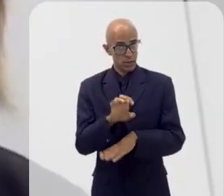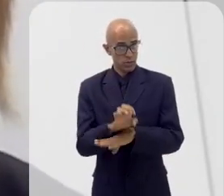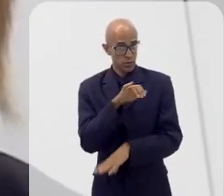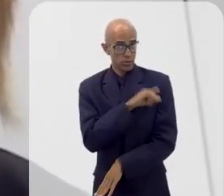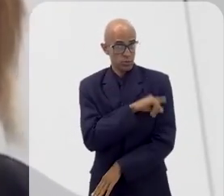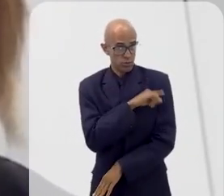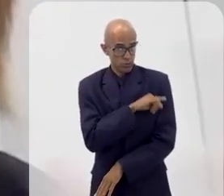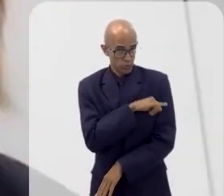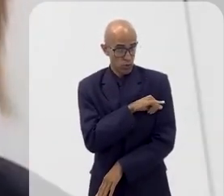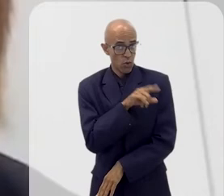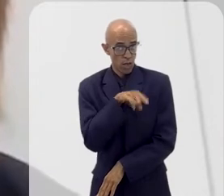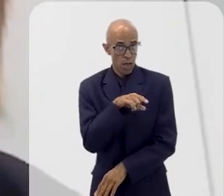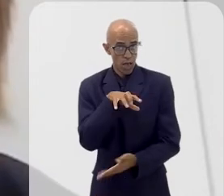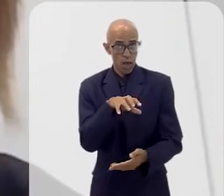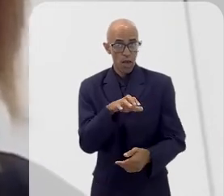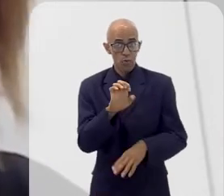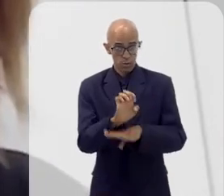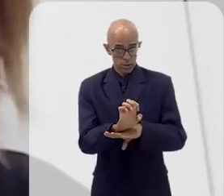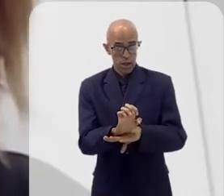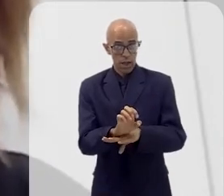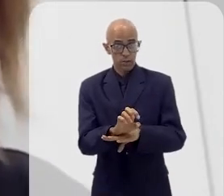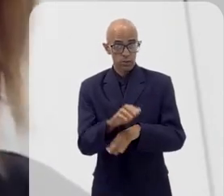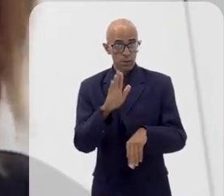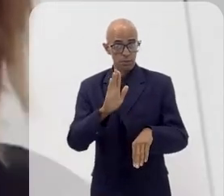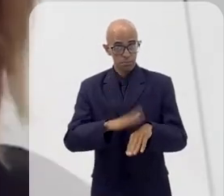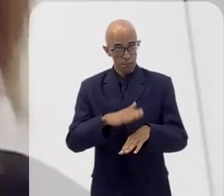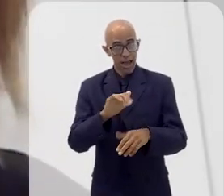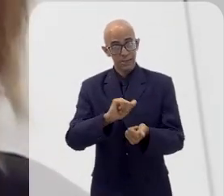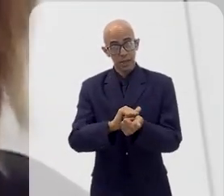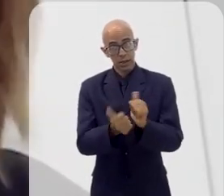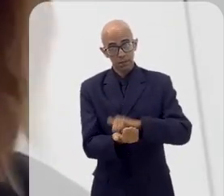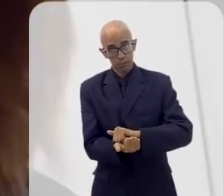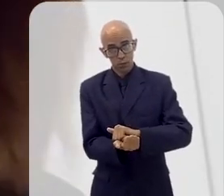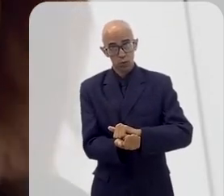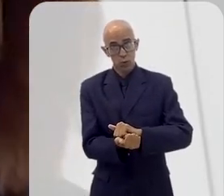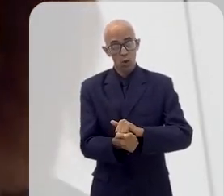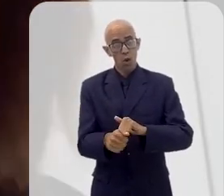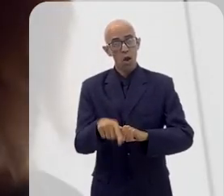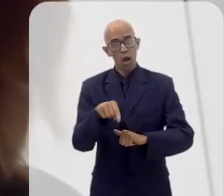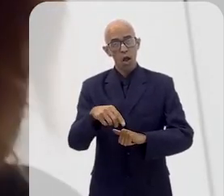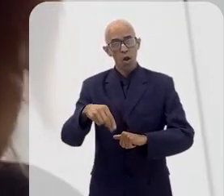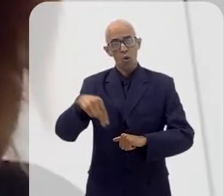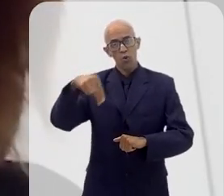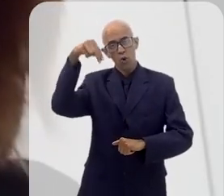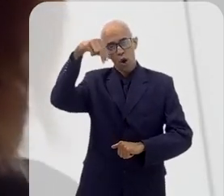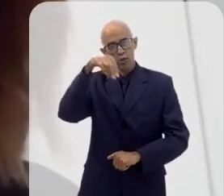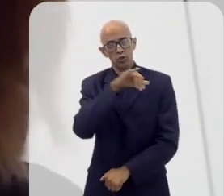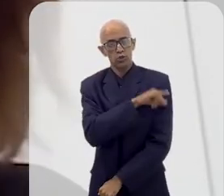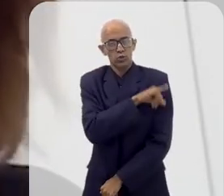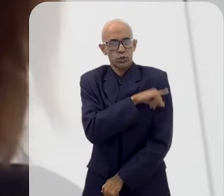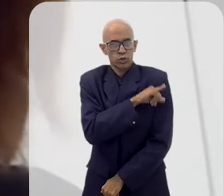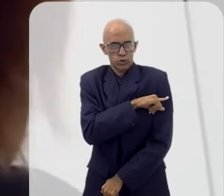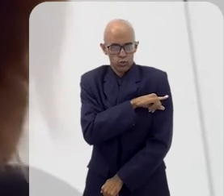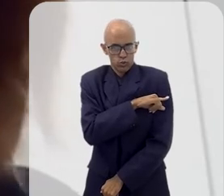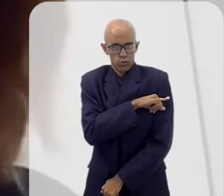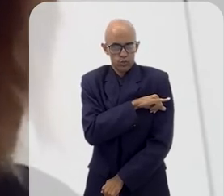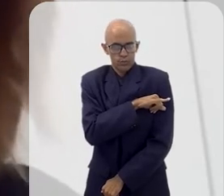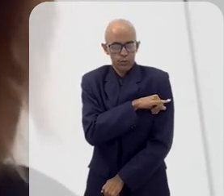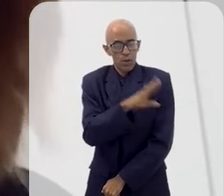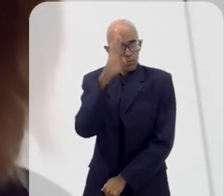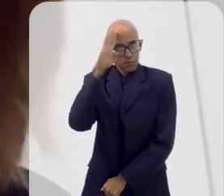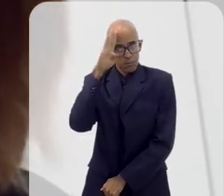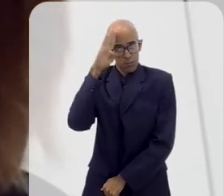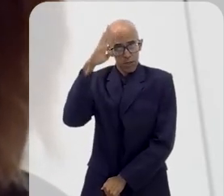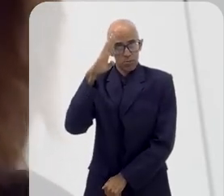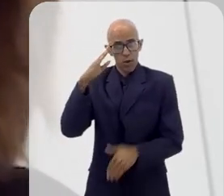a área que mais abraçou essa geração é o norte fluminense. Lá no norte fluminense,